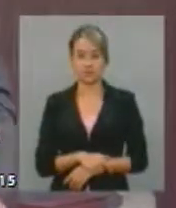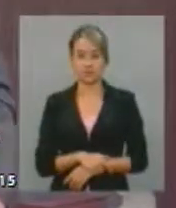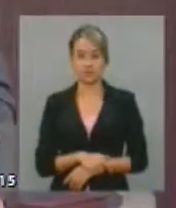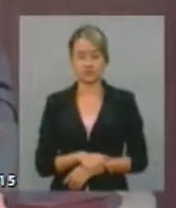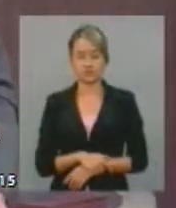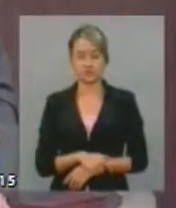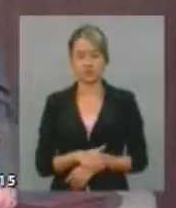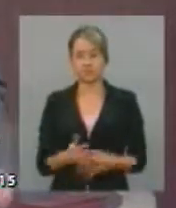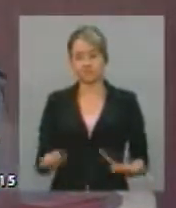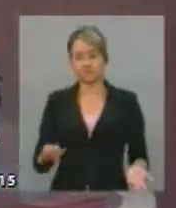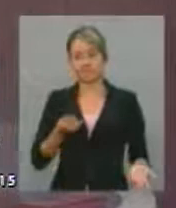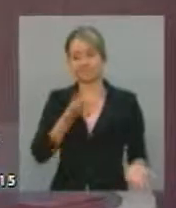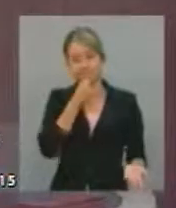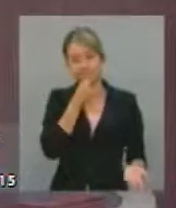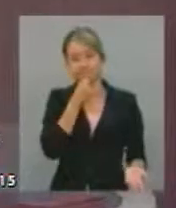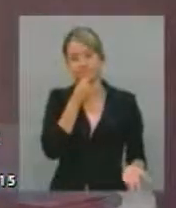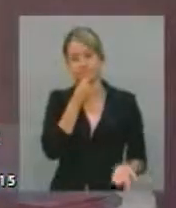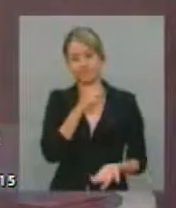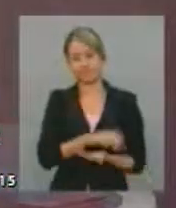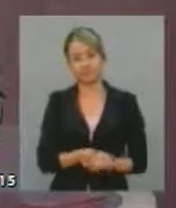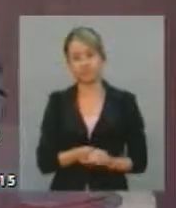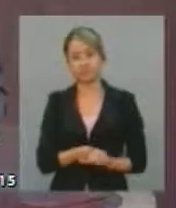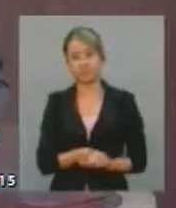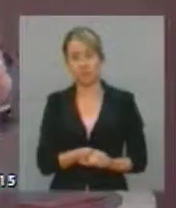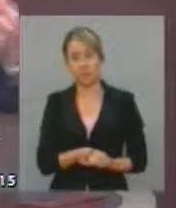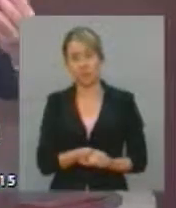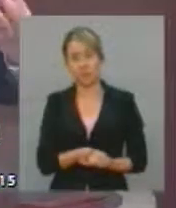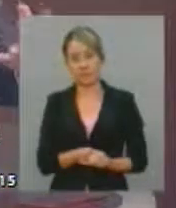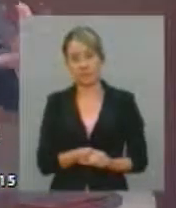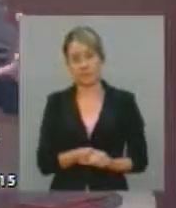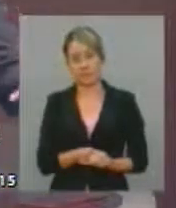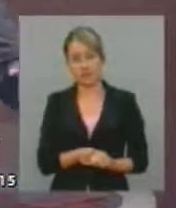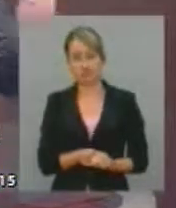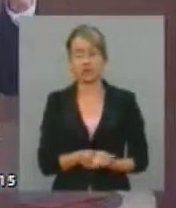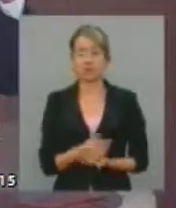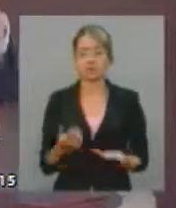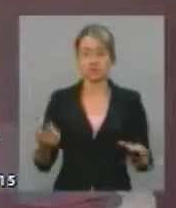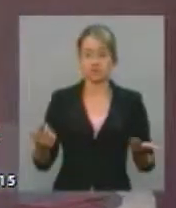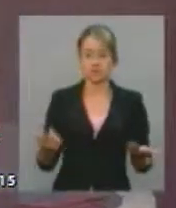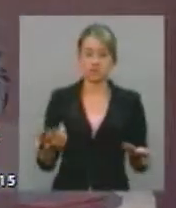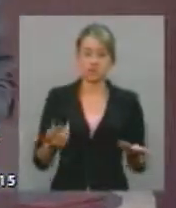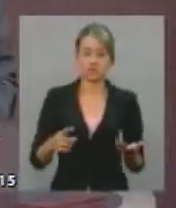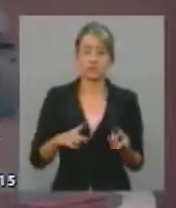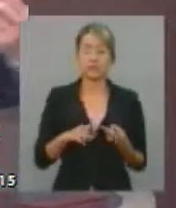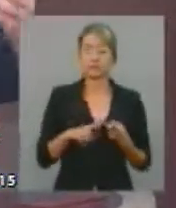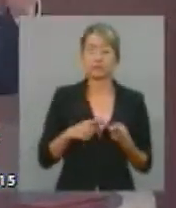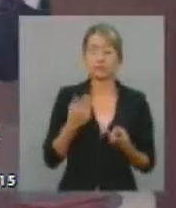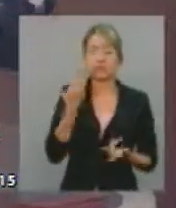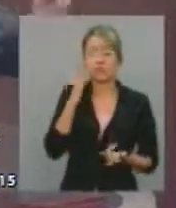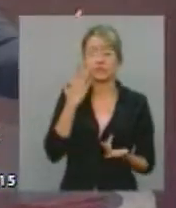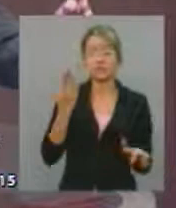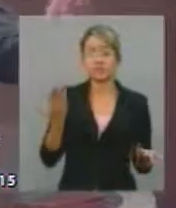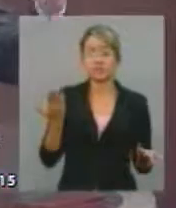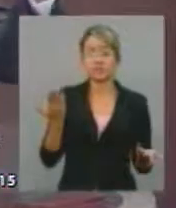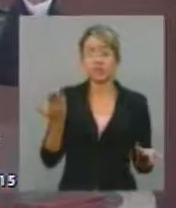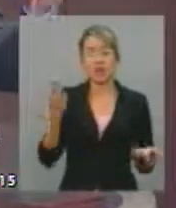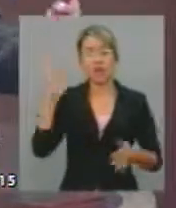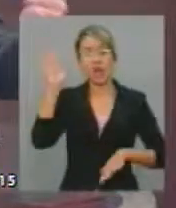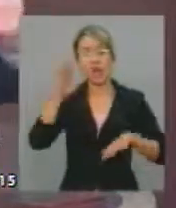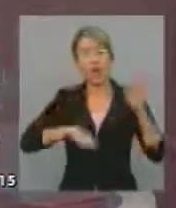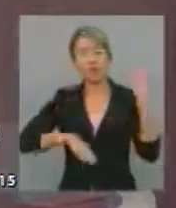eu lamento que alguns setores da sociedade não compreendam do que se trata. Muitas vezes, às vezes,